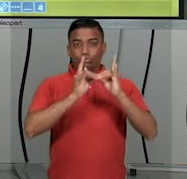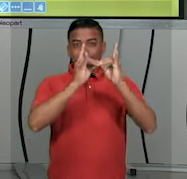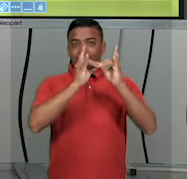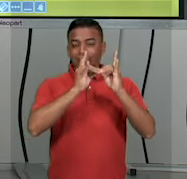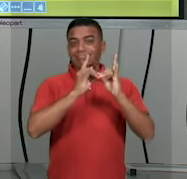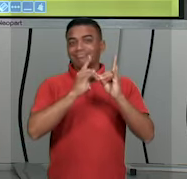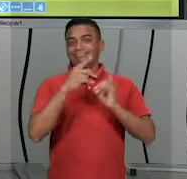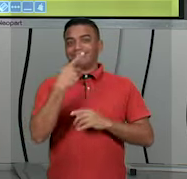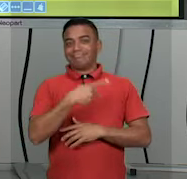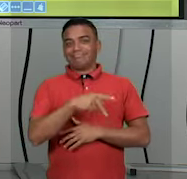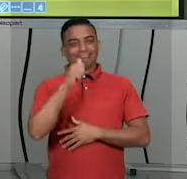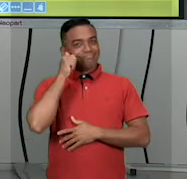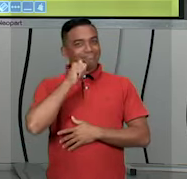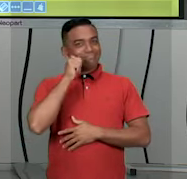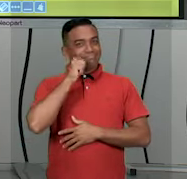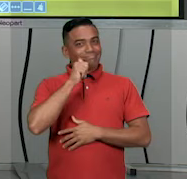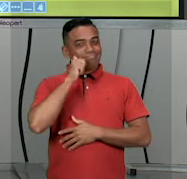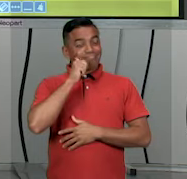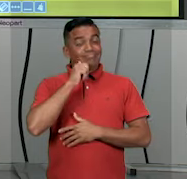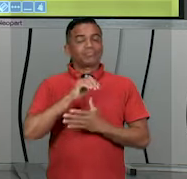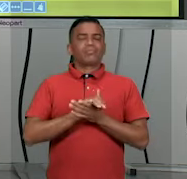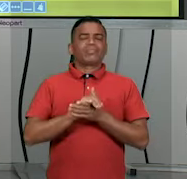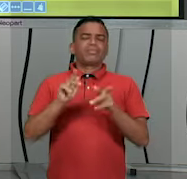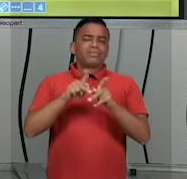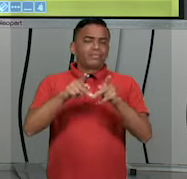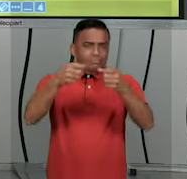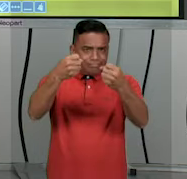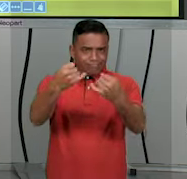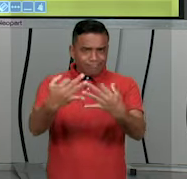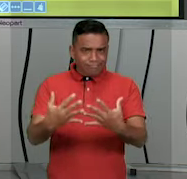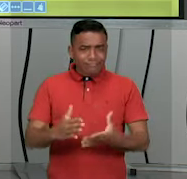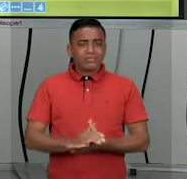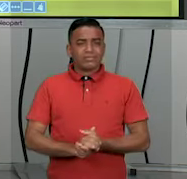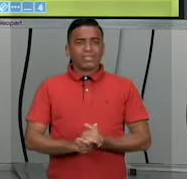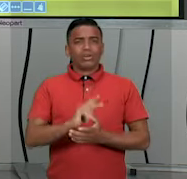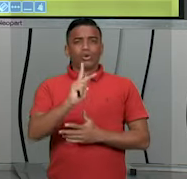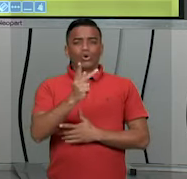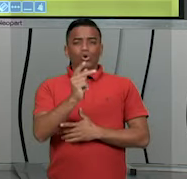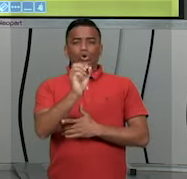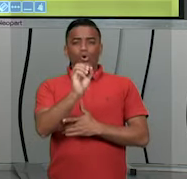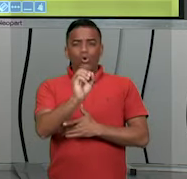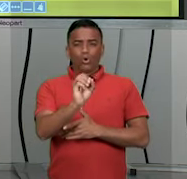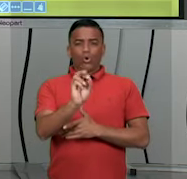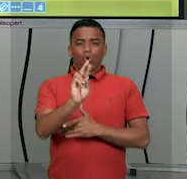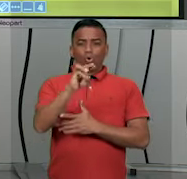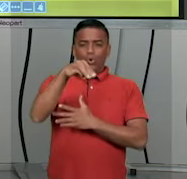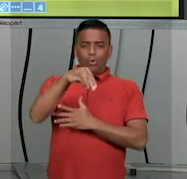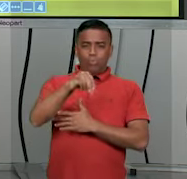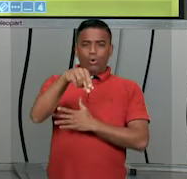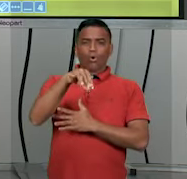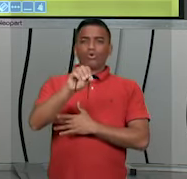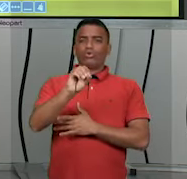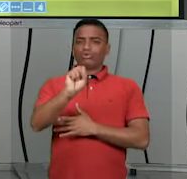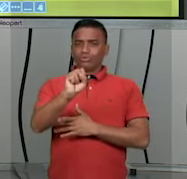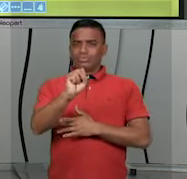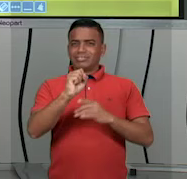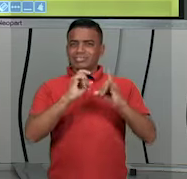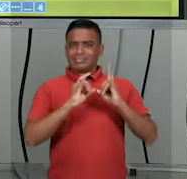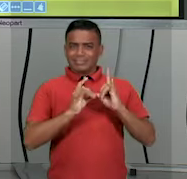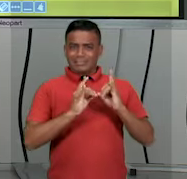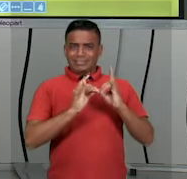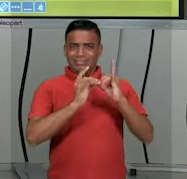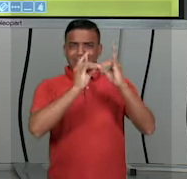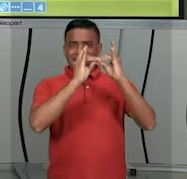professora falou assim lá, que esses hormônios vão fazer a mulher se desenvolver, desenvolver